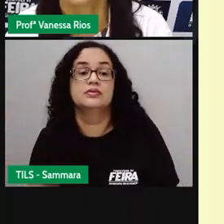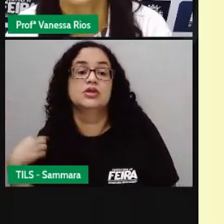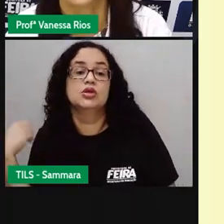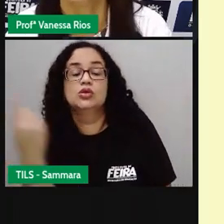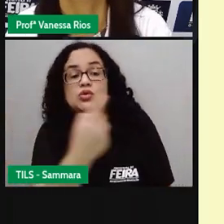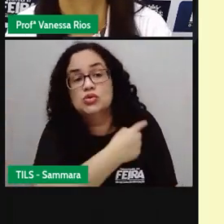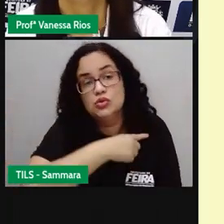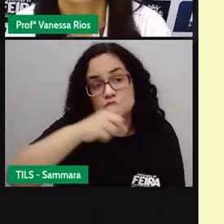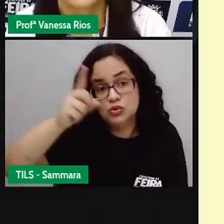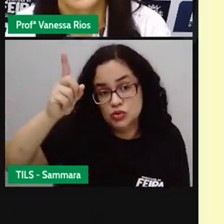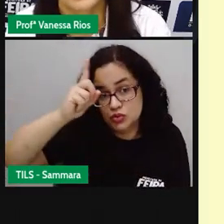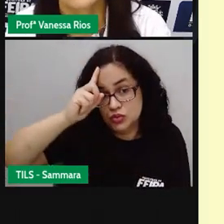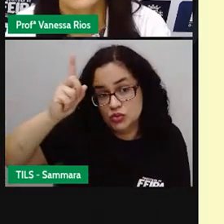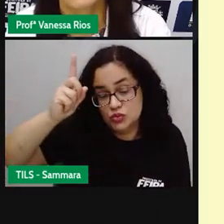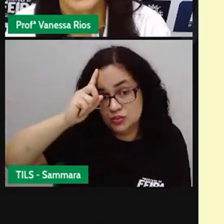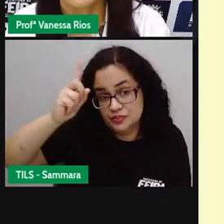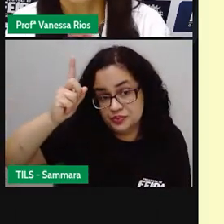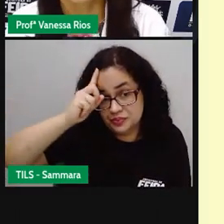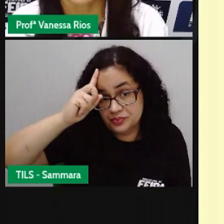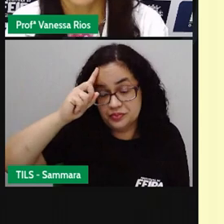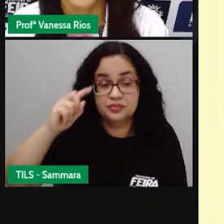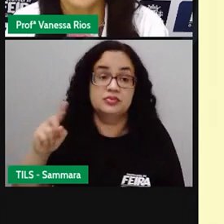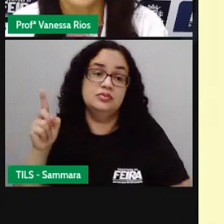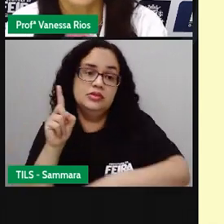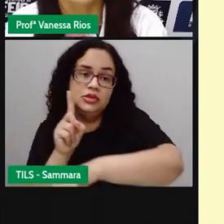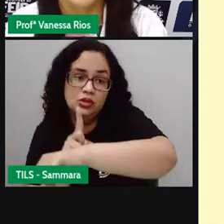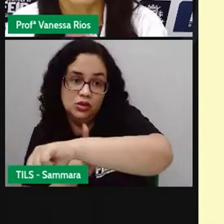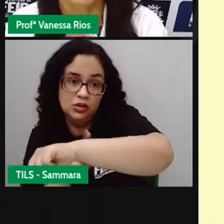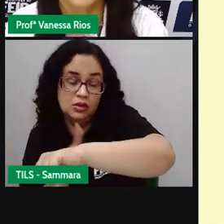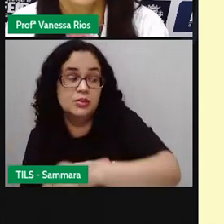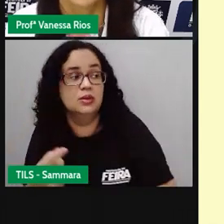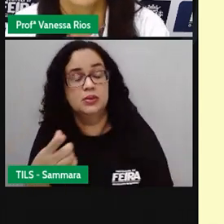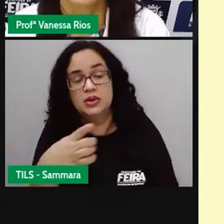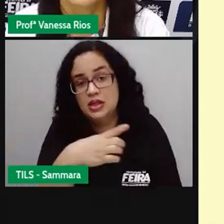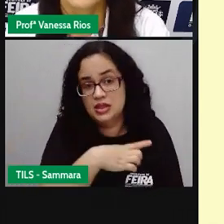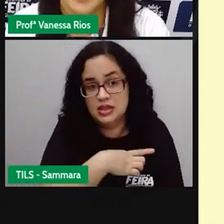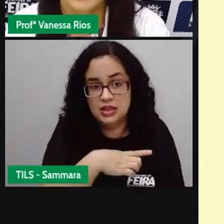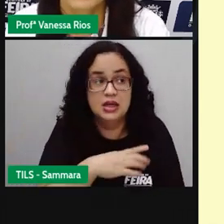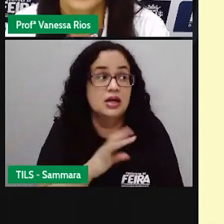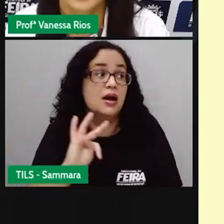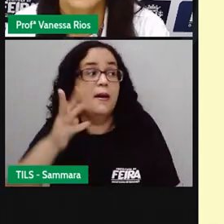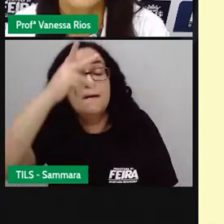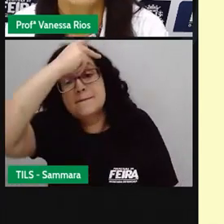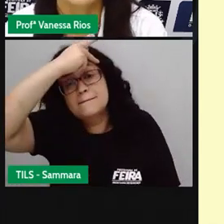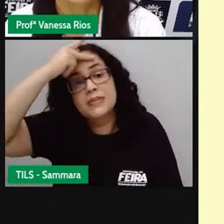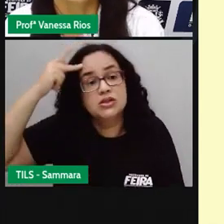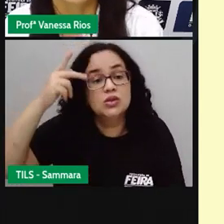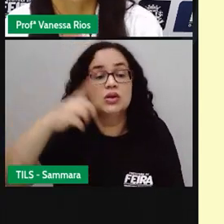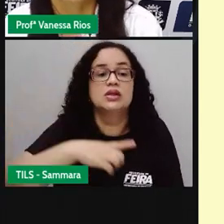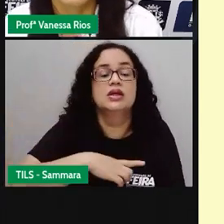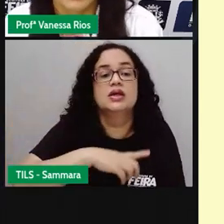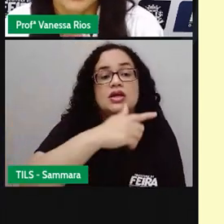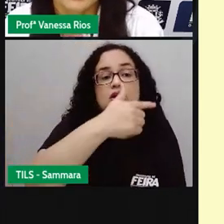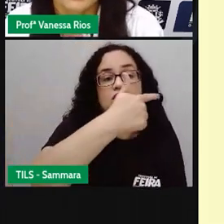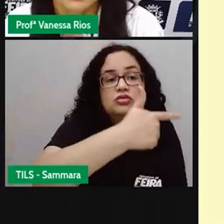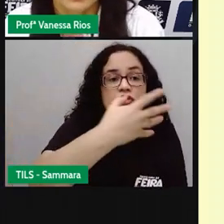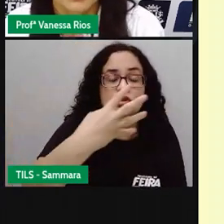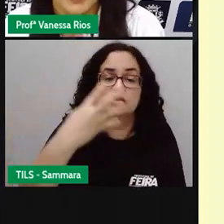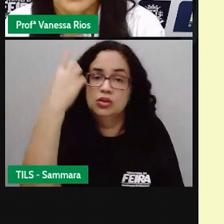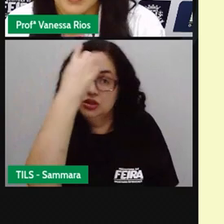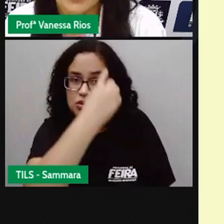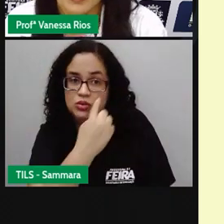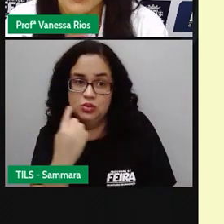nosso dia a dia em relação ao tempo que a gente tem. Todo mundo sabe que o dia tem 24 horas.